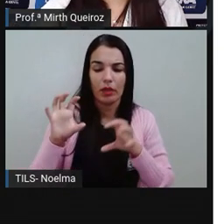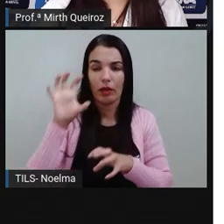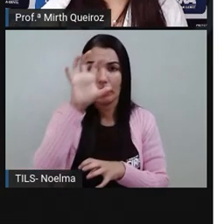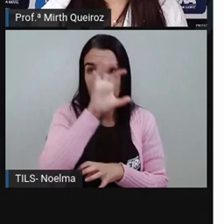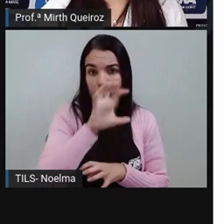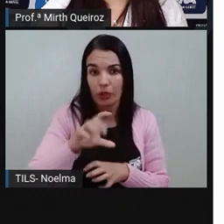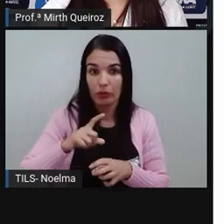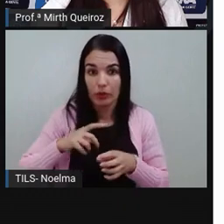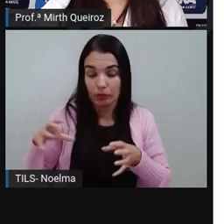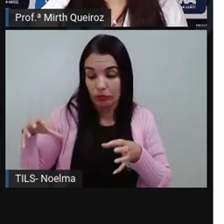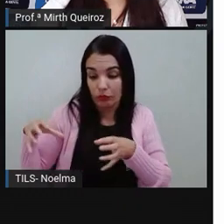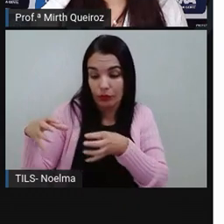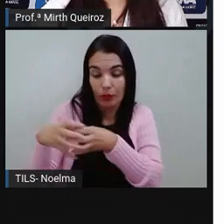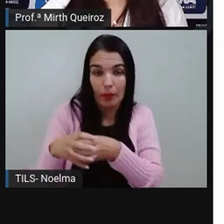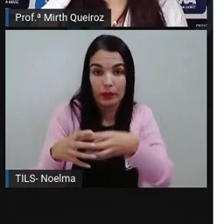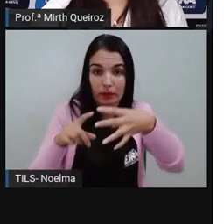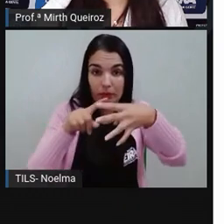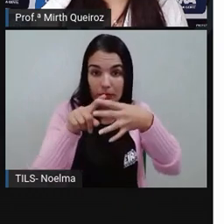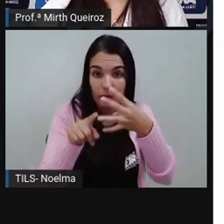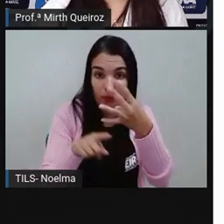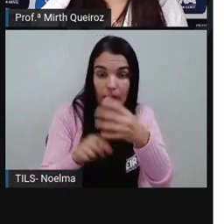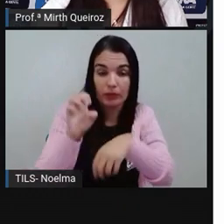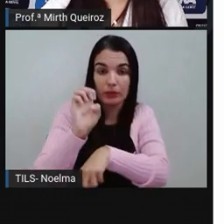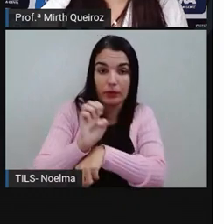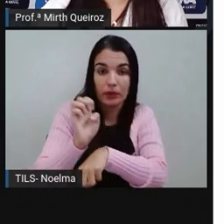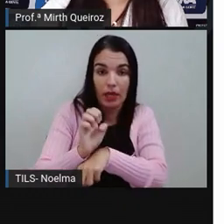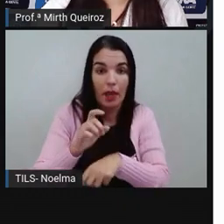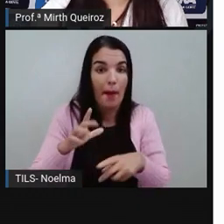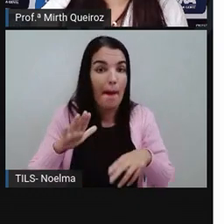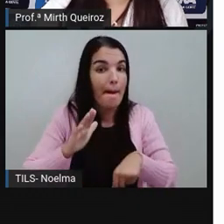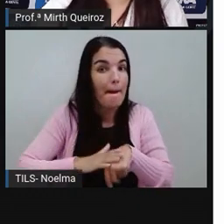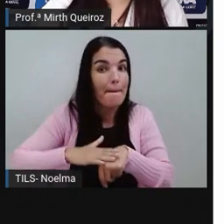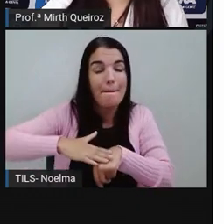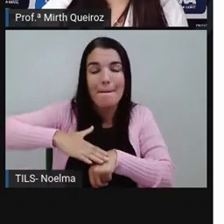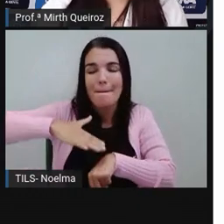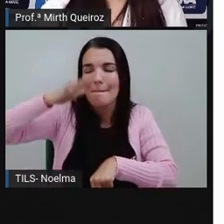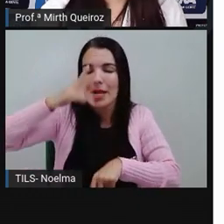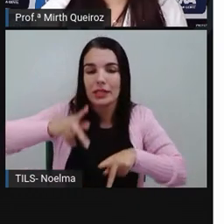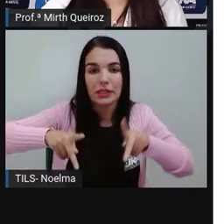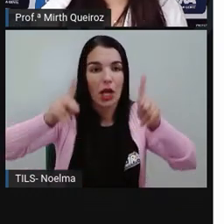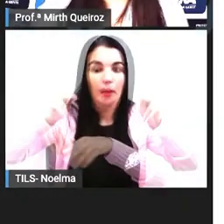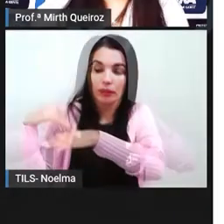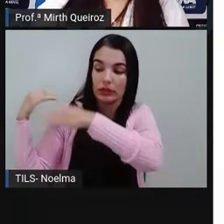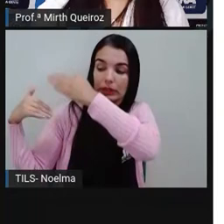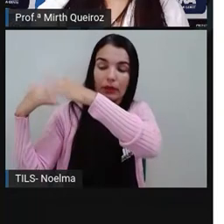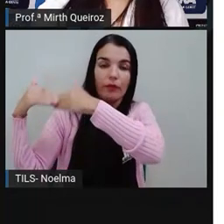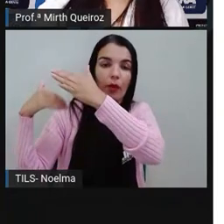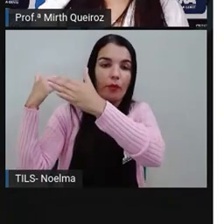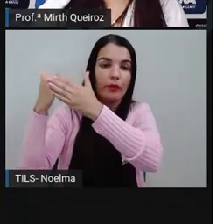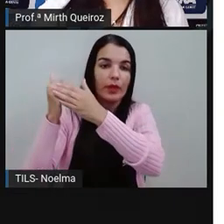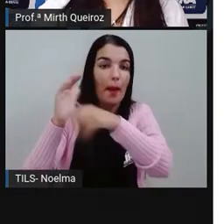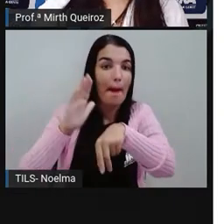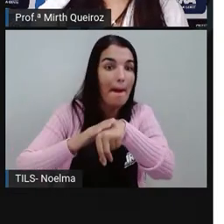de ser formada aí pelos quatro estados, ela é a mais populosa e desenvolvida. A mais populosa,